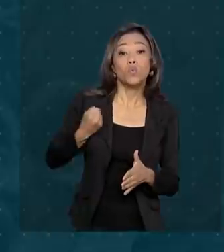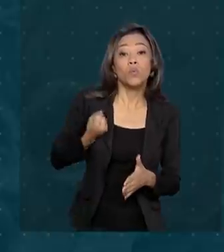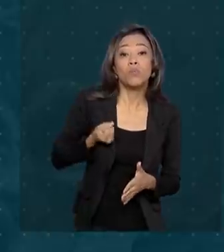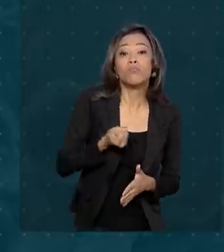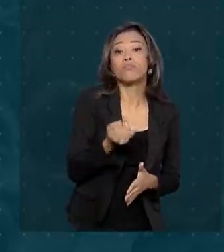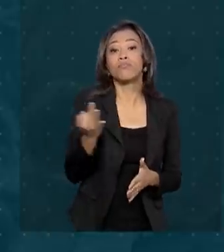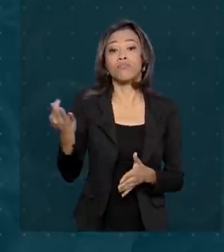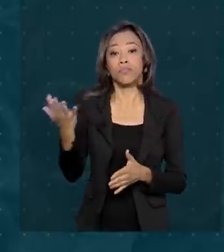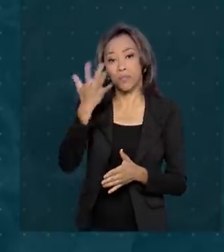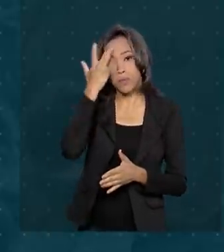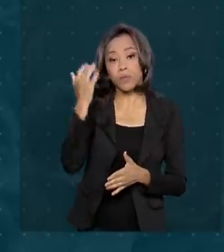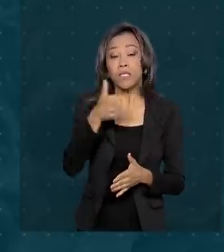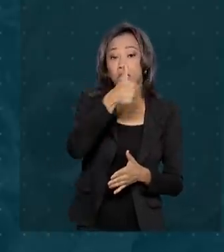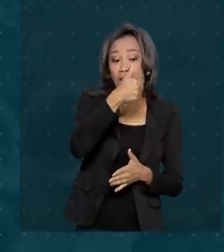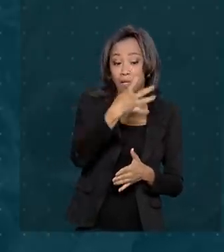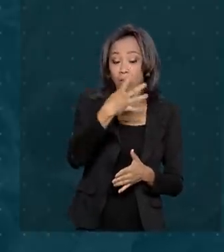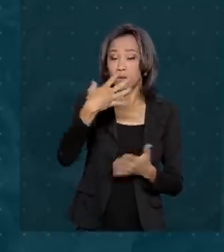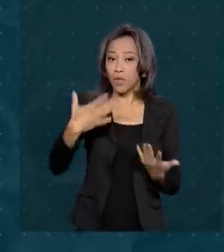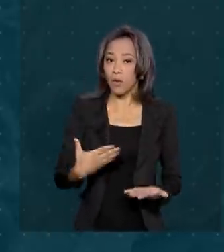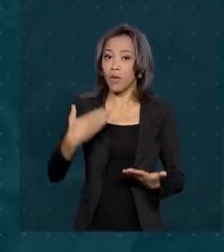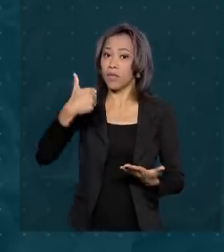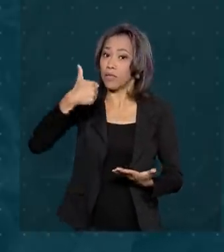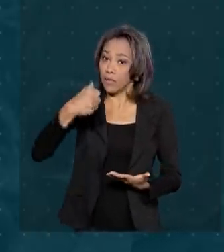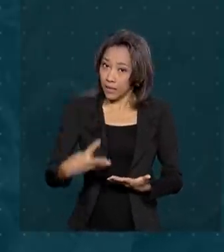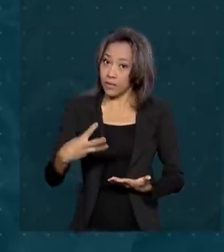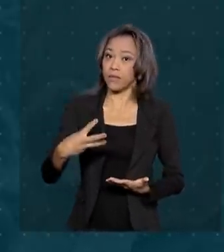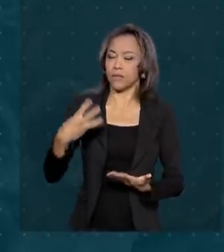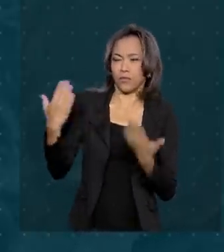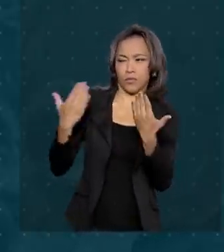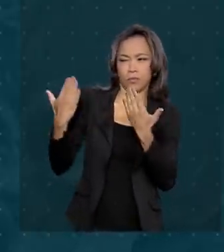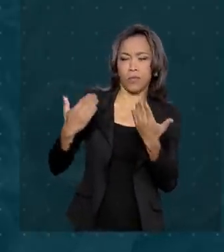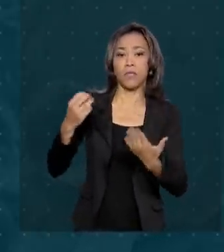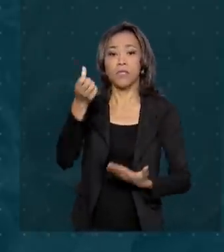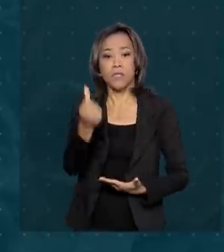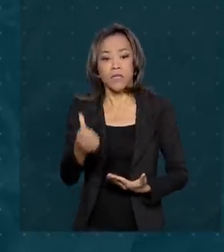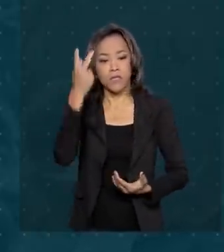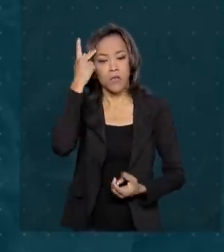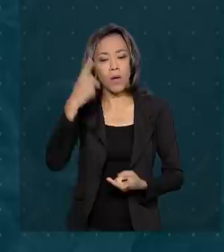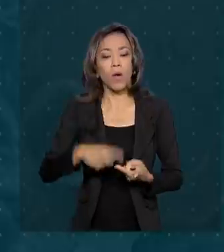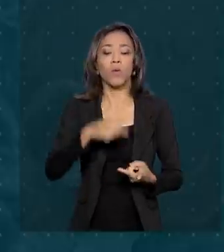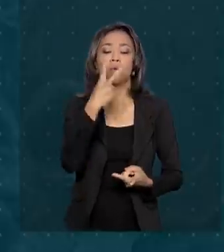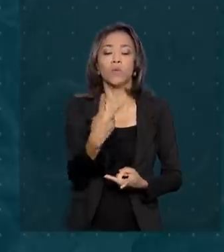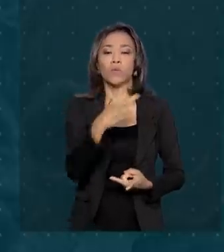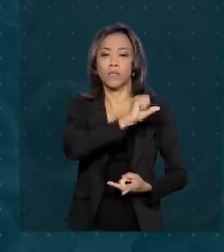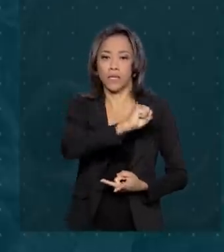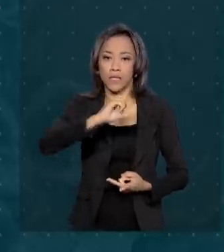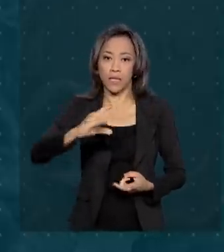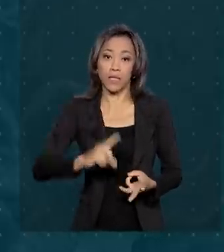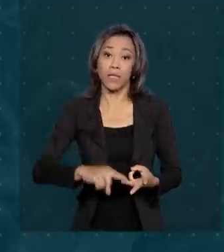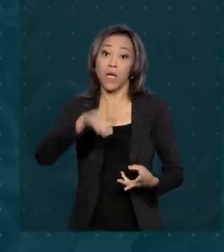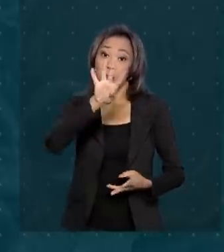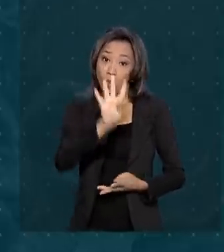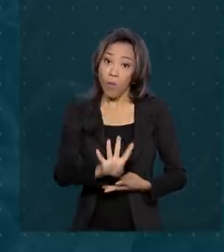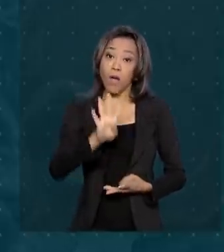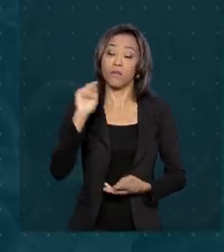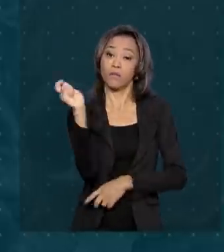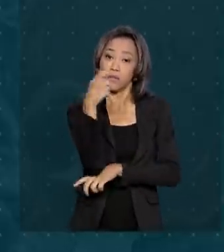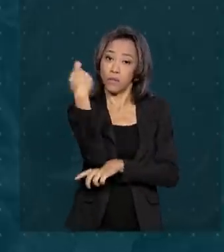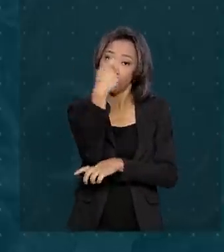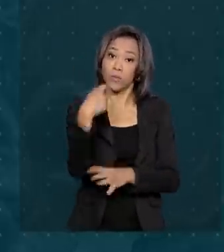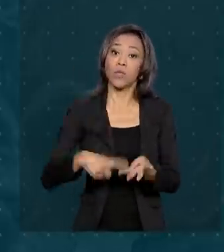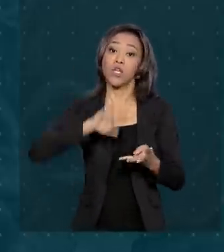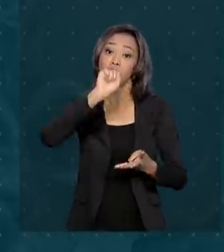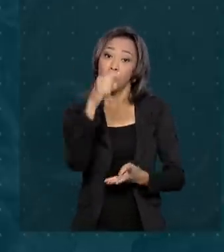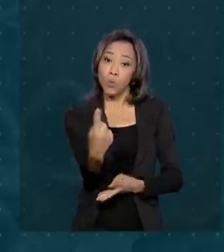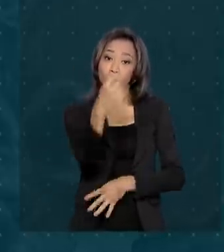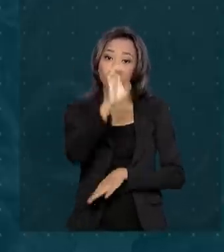no Brasil caiu de 14 para 13. São seis em São Paulo, dois em Santa Catarina, quatro no Rio Grande do Sul e